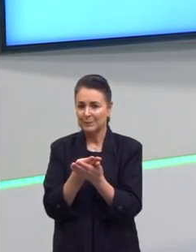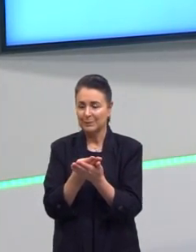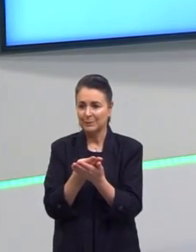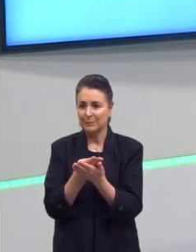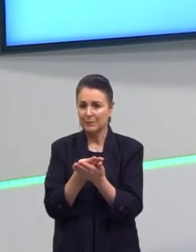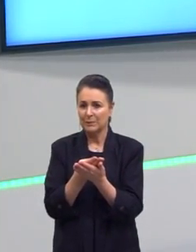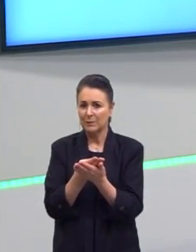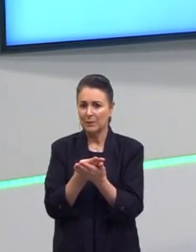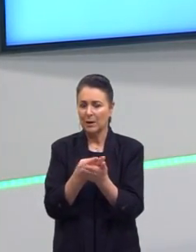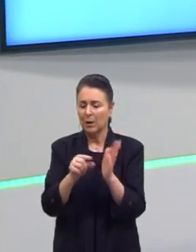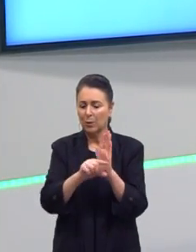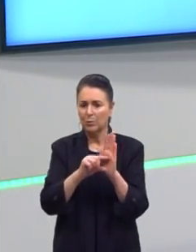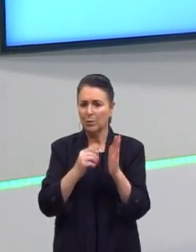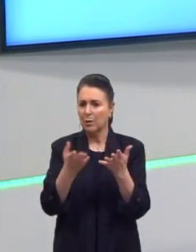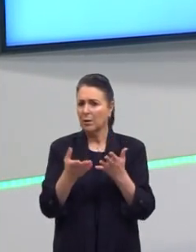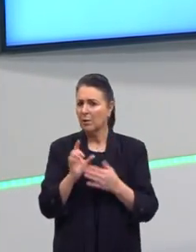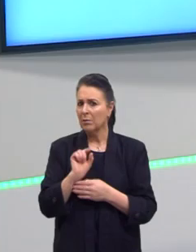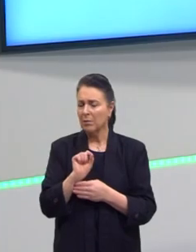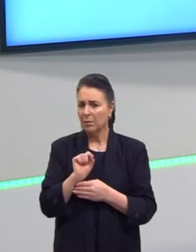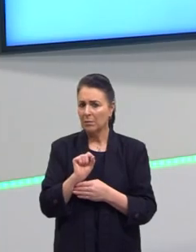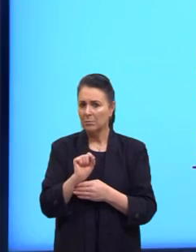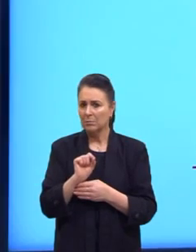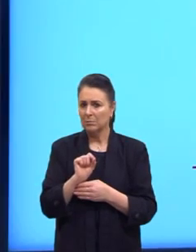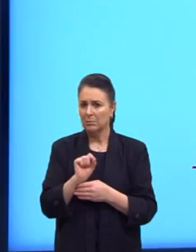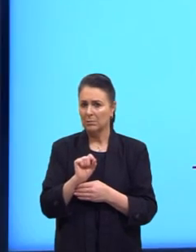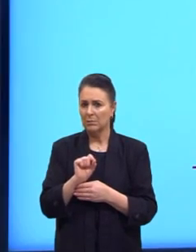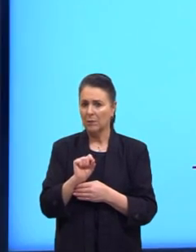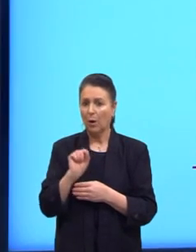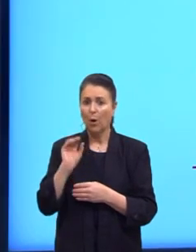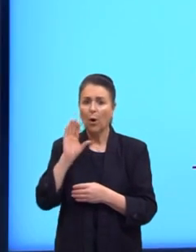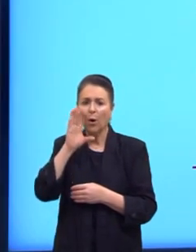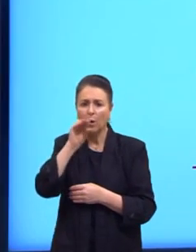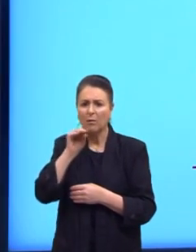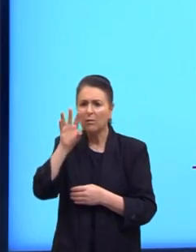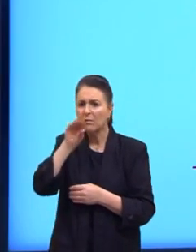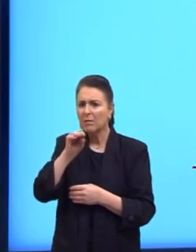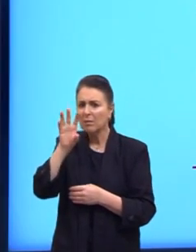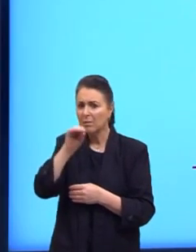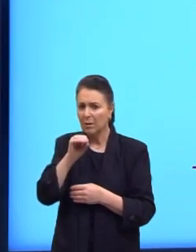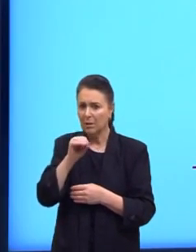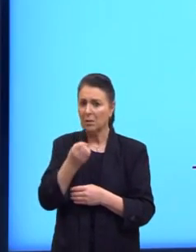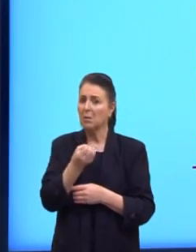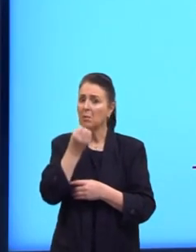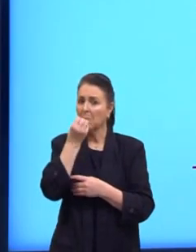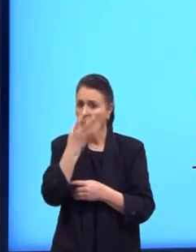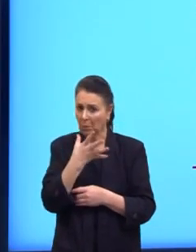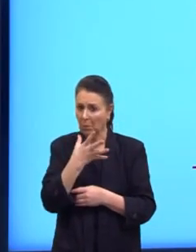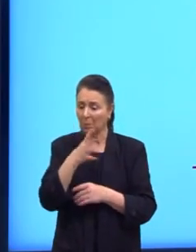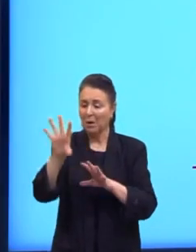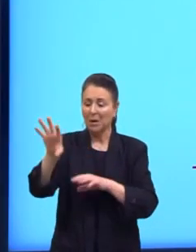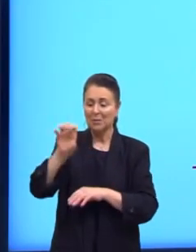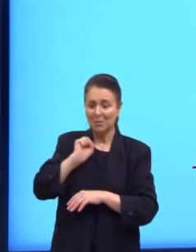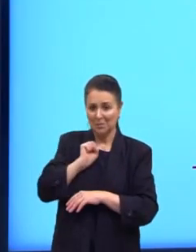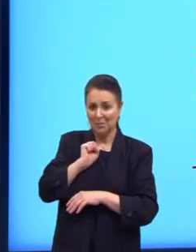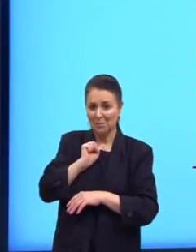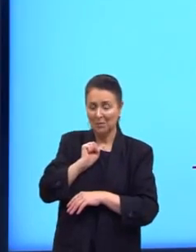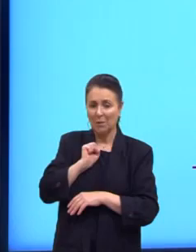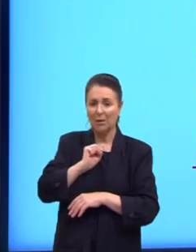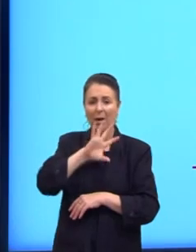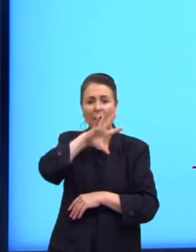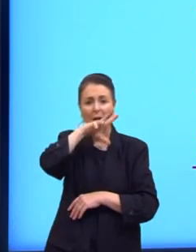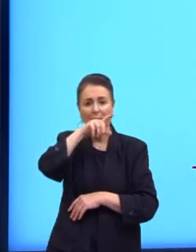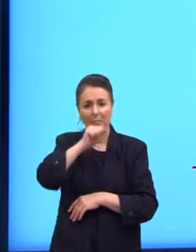O que ela quer com isso? Ela quer convencer sobre os benefícios da adoção de animais de estimação.